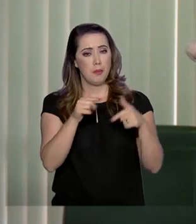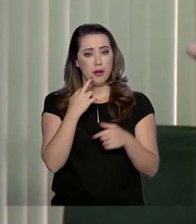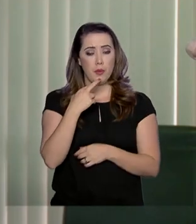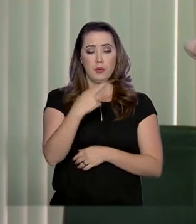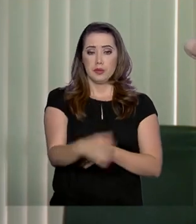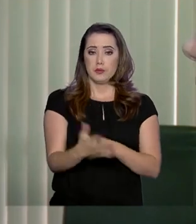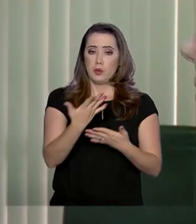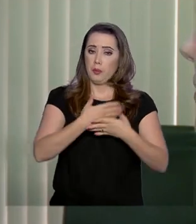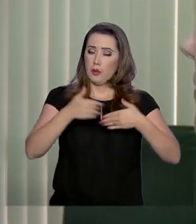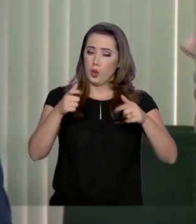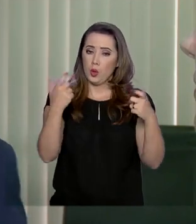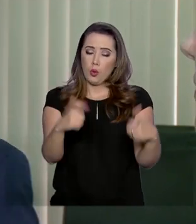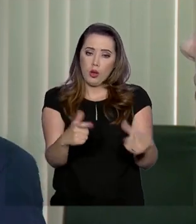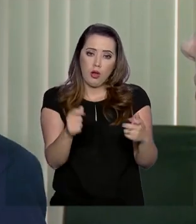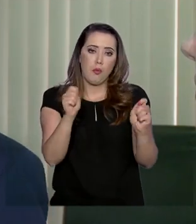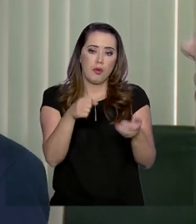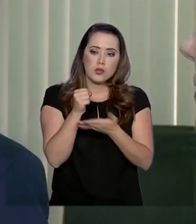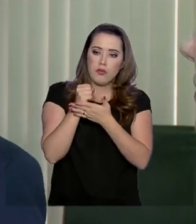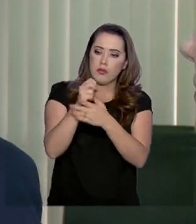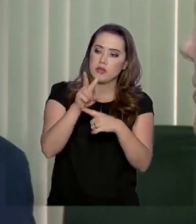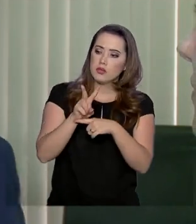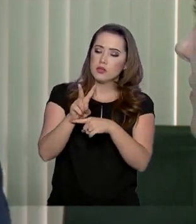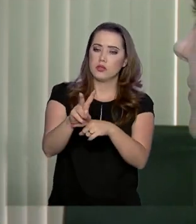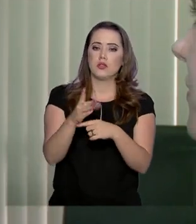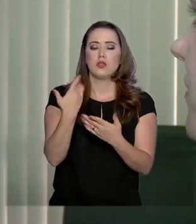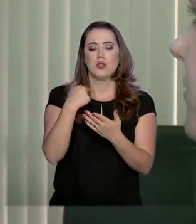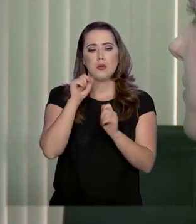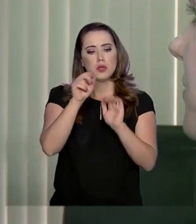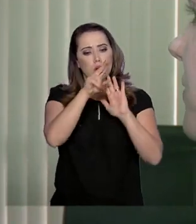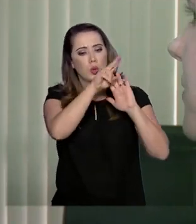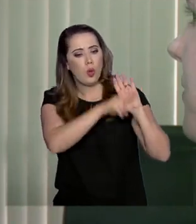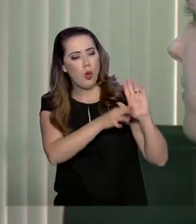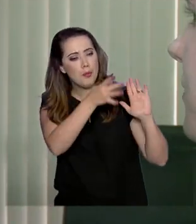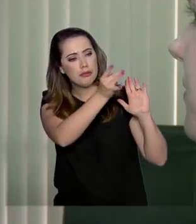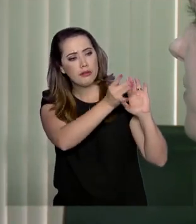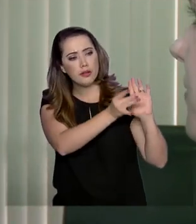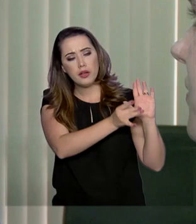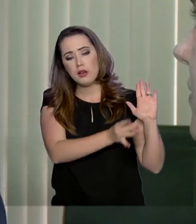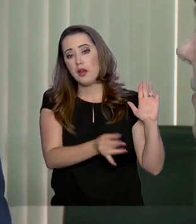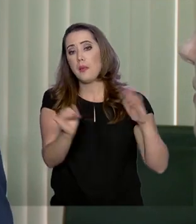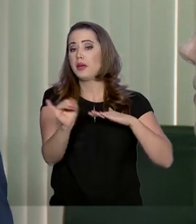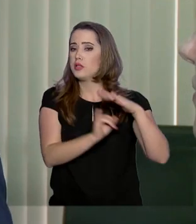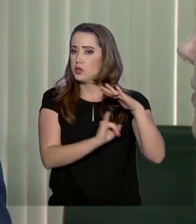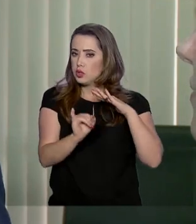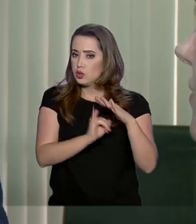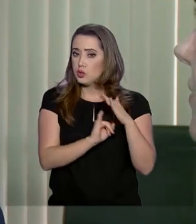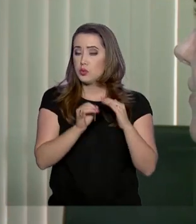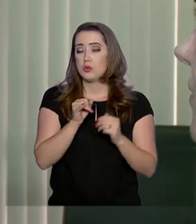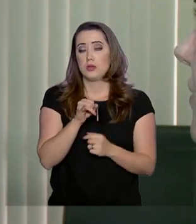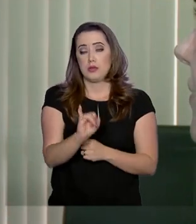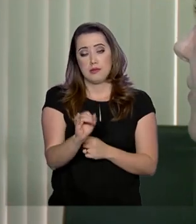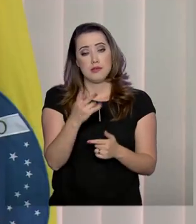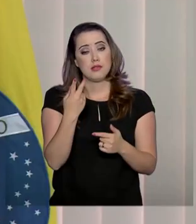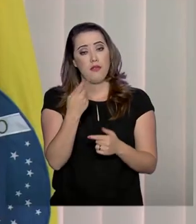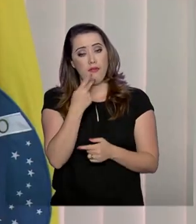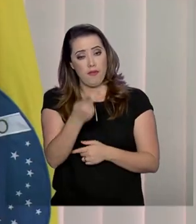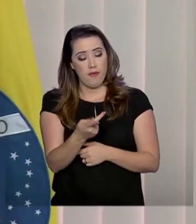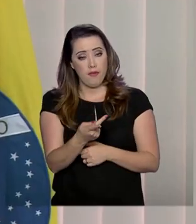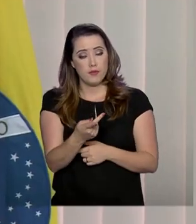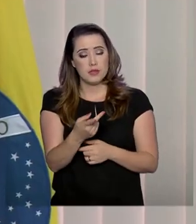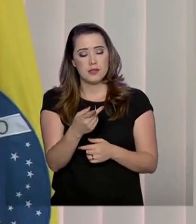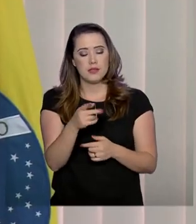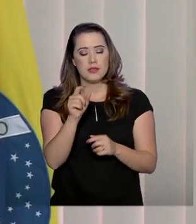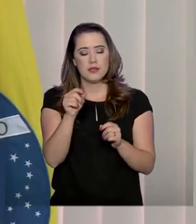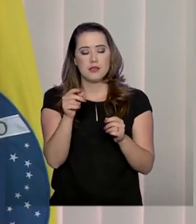oferta do crédito consignado, criar poderes sancionatórios para as instituições financeiras que descumprirem essas normas. O